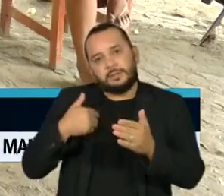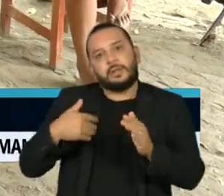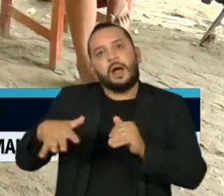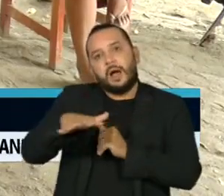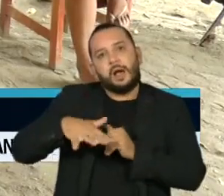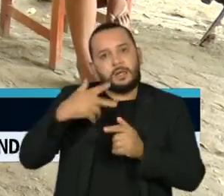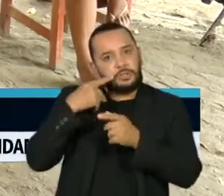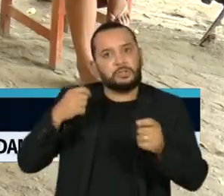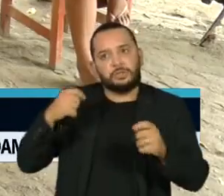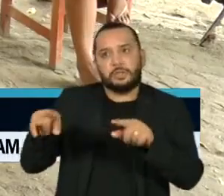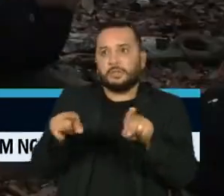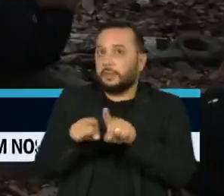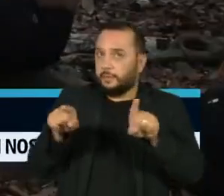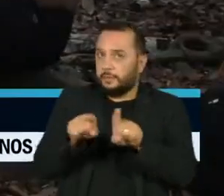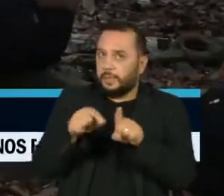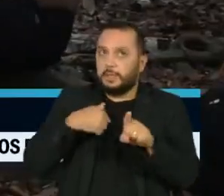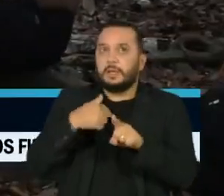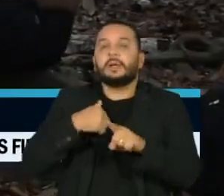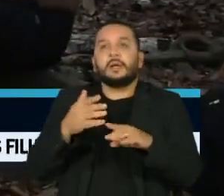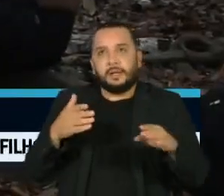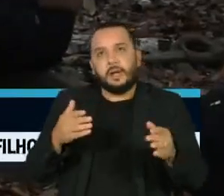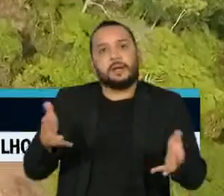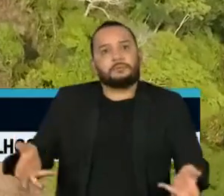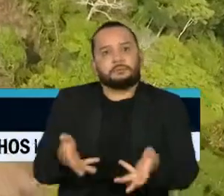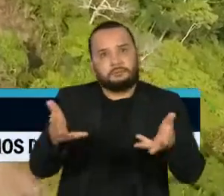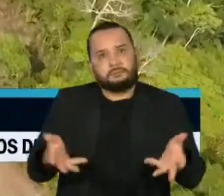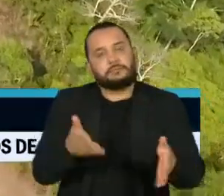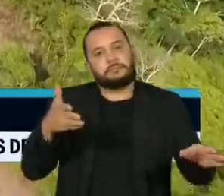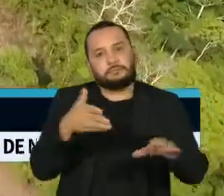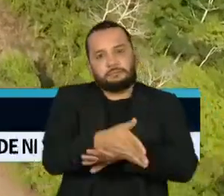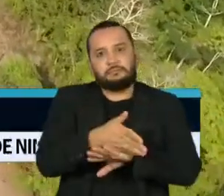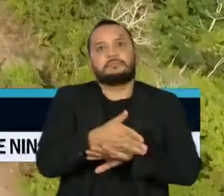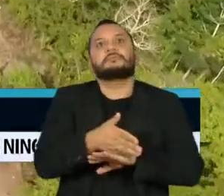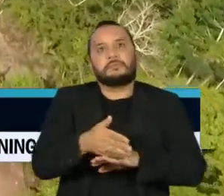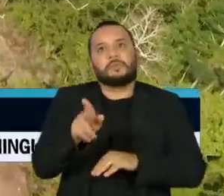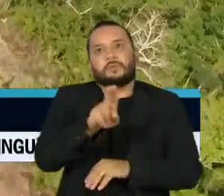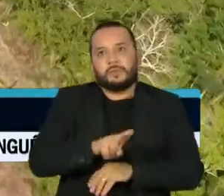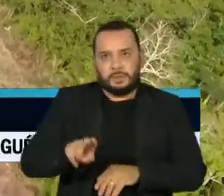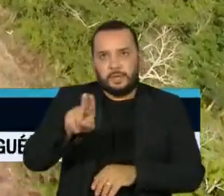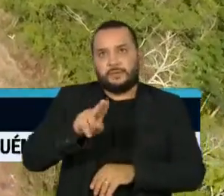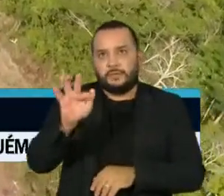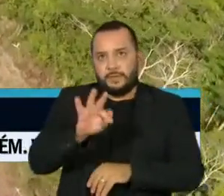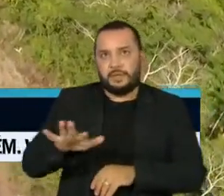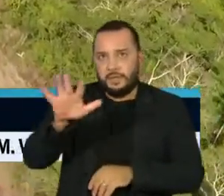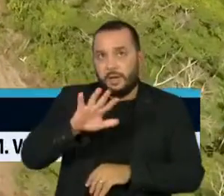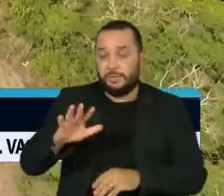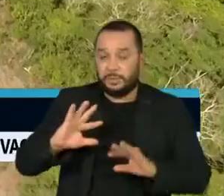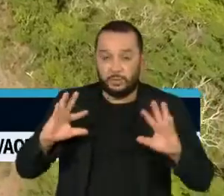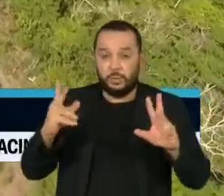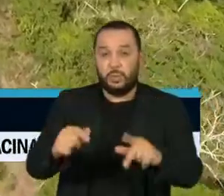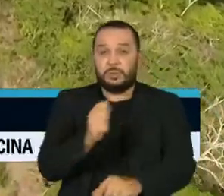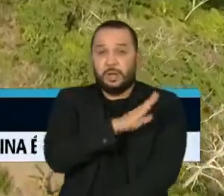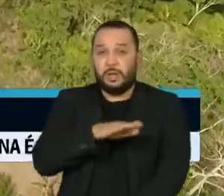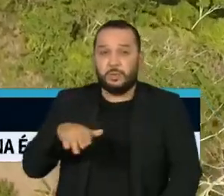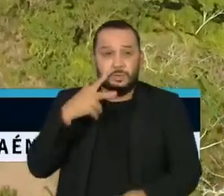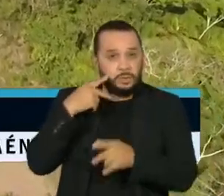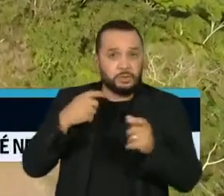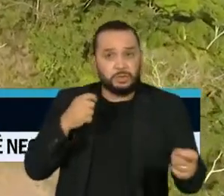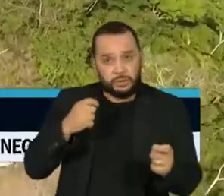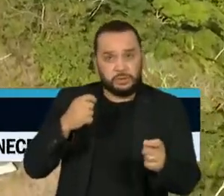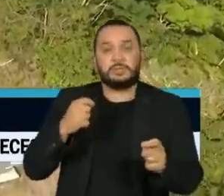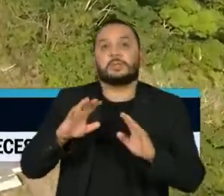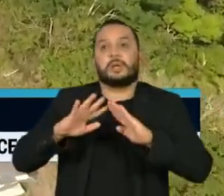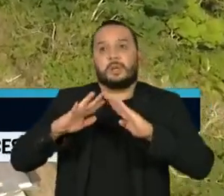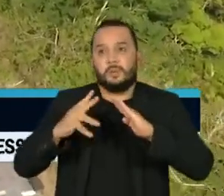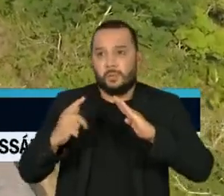incentivar o ingresso em instituições federais. Por outro lado, nem todos os estudantes indígenas e quilombolas do Brasil